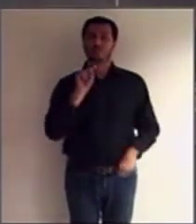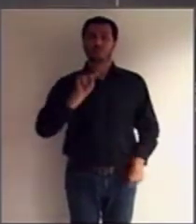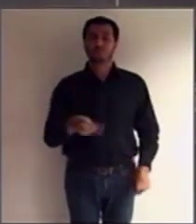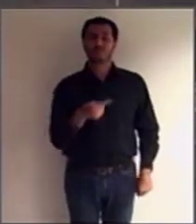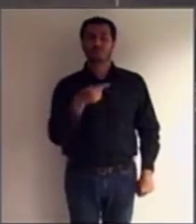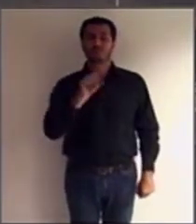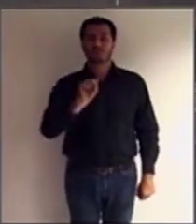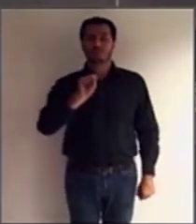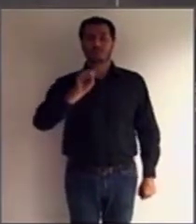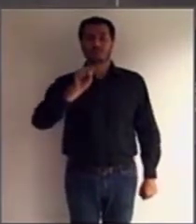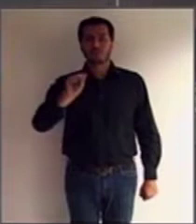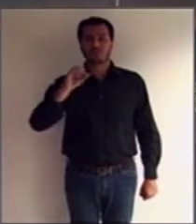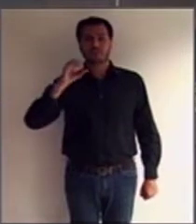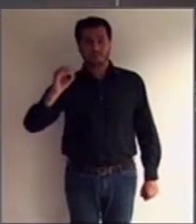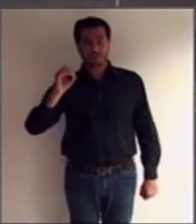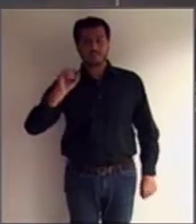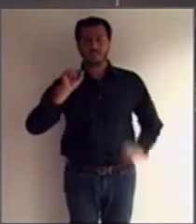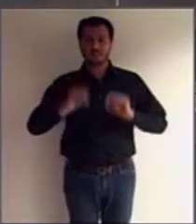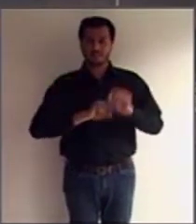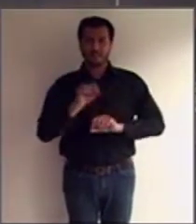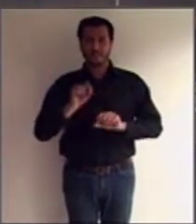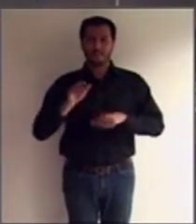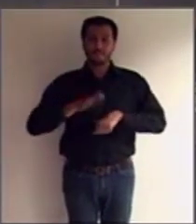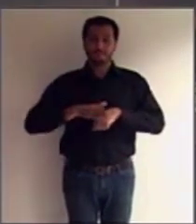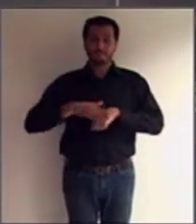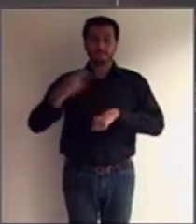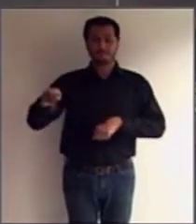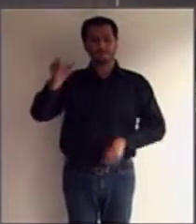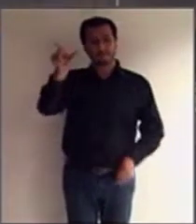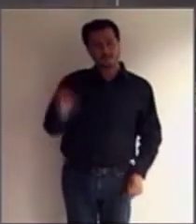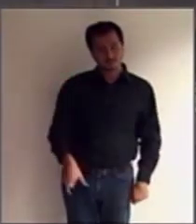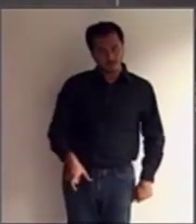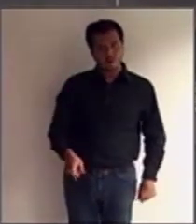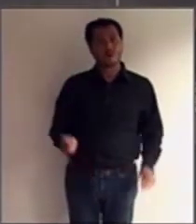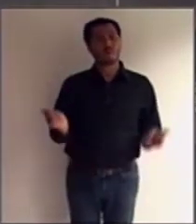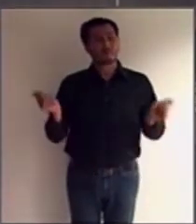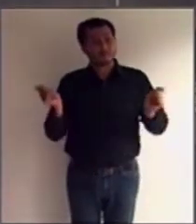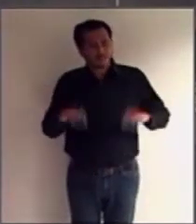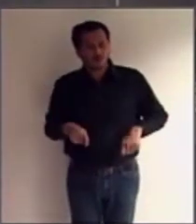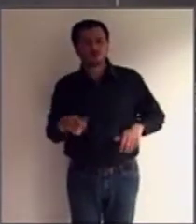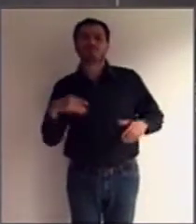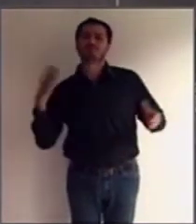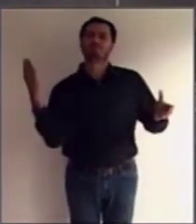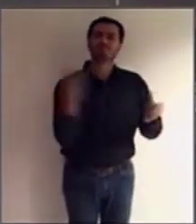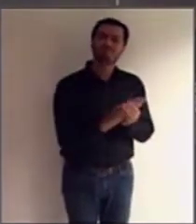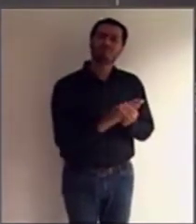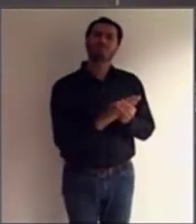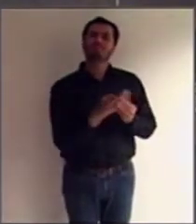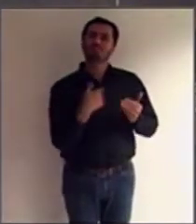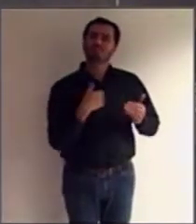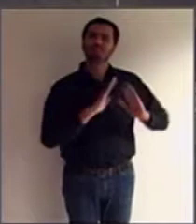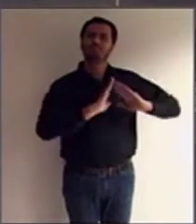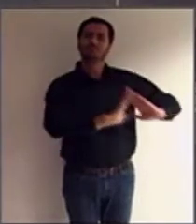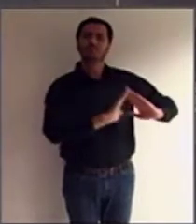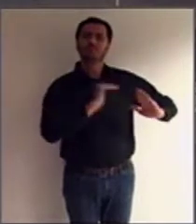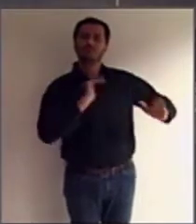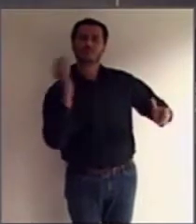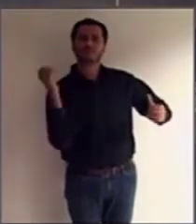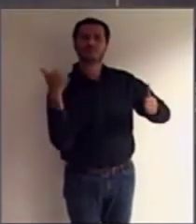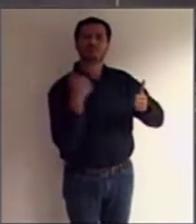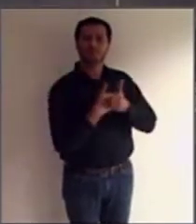possibilidade da própria pessoa entrar com o processo da sua interdição. No caso de pessoas enfermas